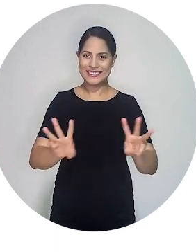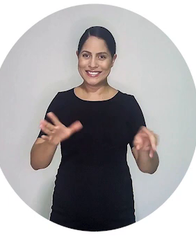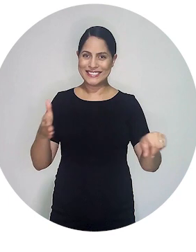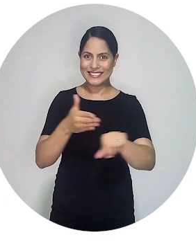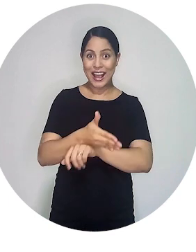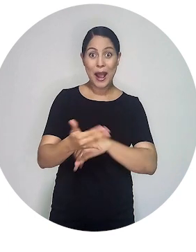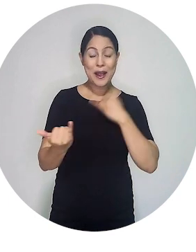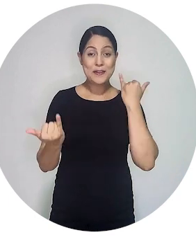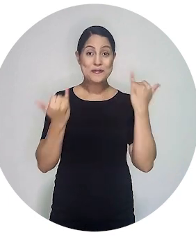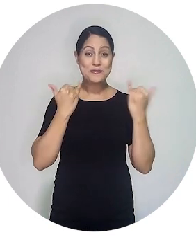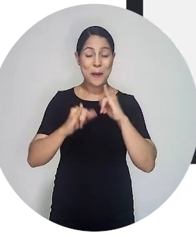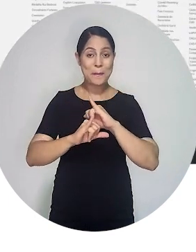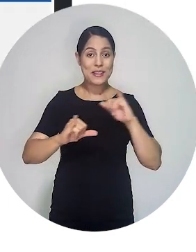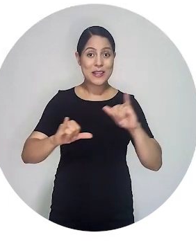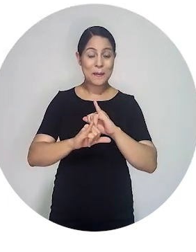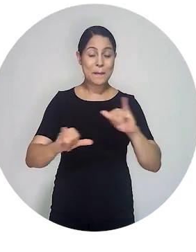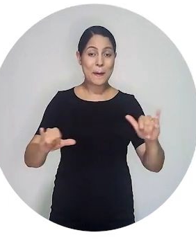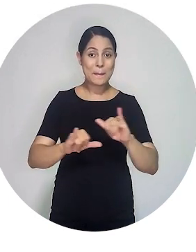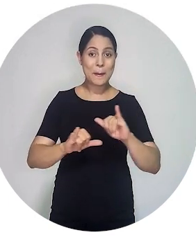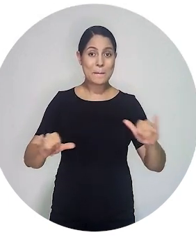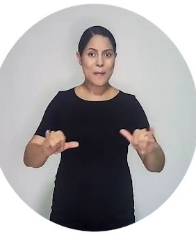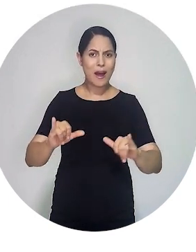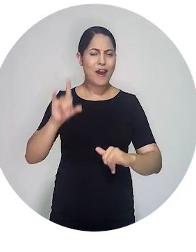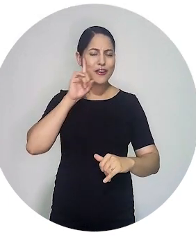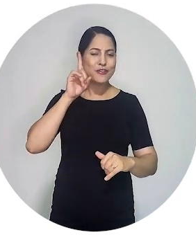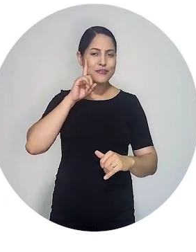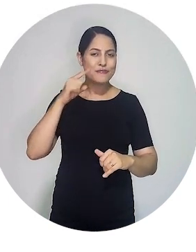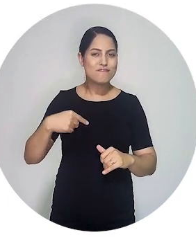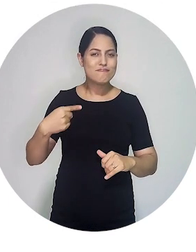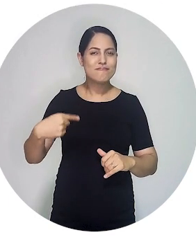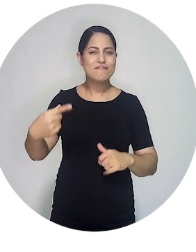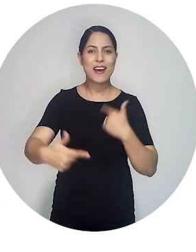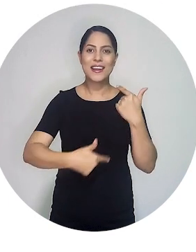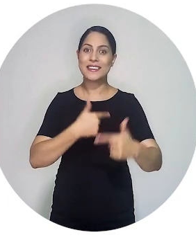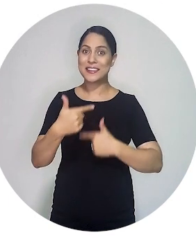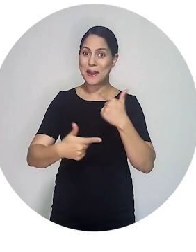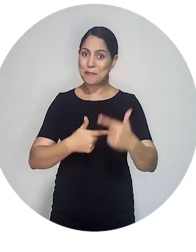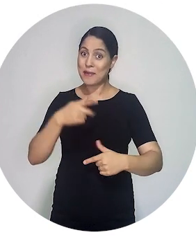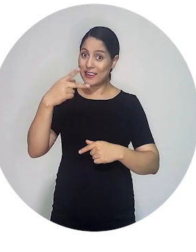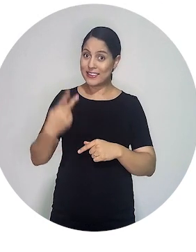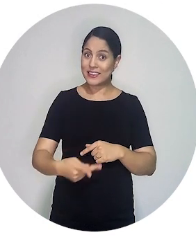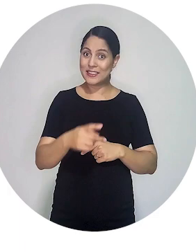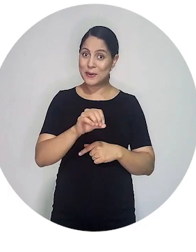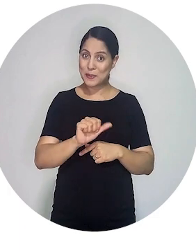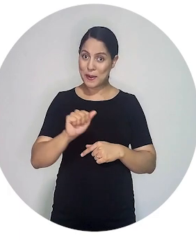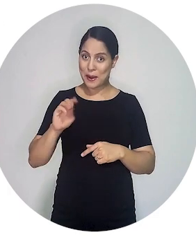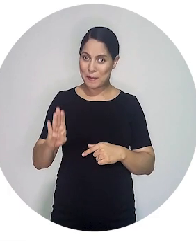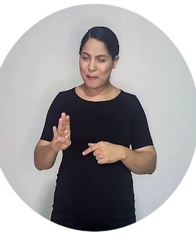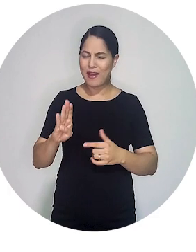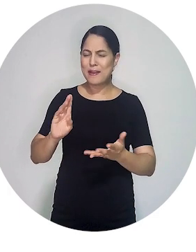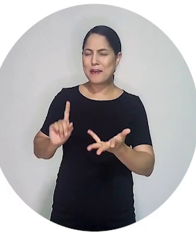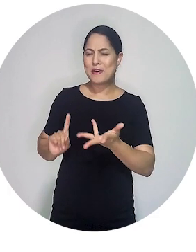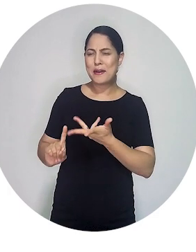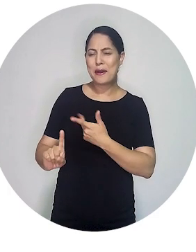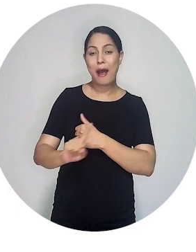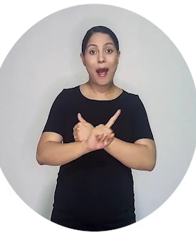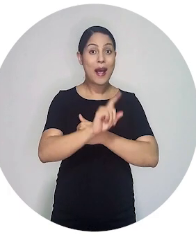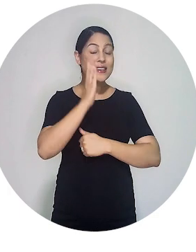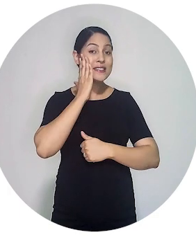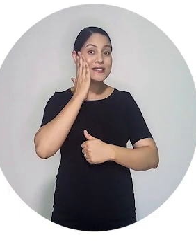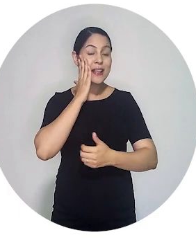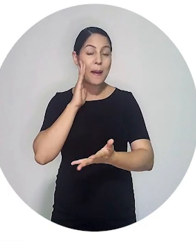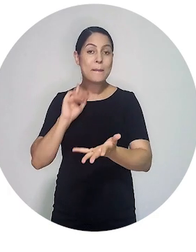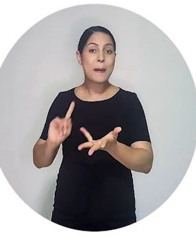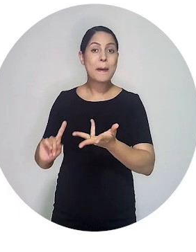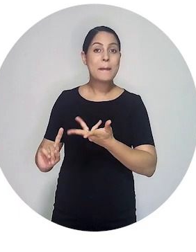OAB Nacional. Não esqueça também de acessar o nosso site. Lá você encontra as últimas notícias, os destaques de cada dia de trabalho da Ordem dos